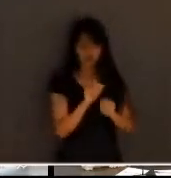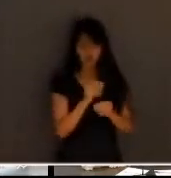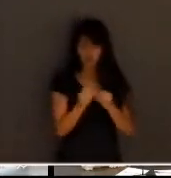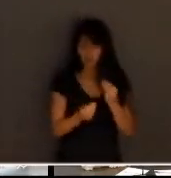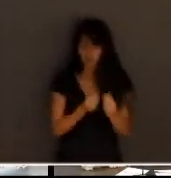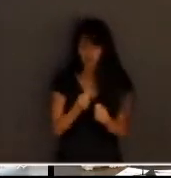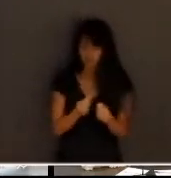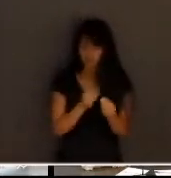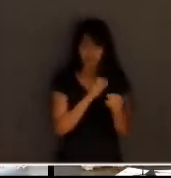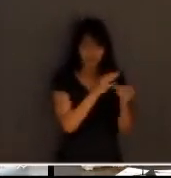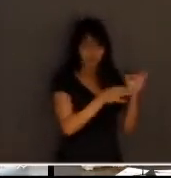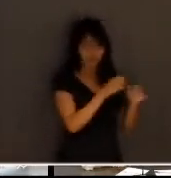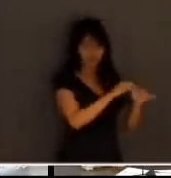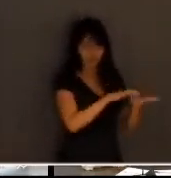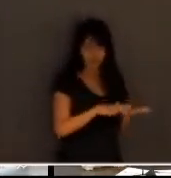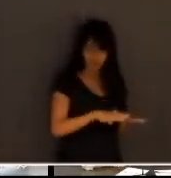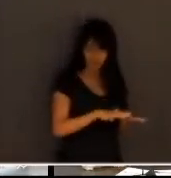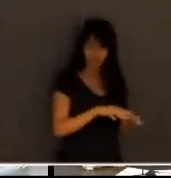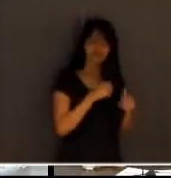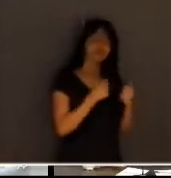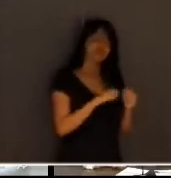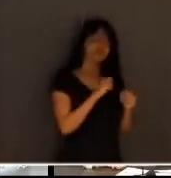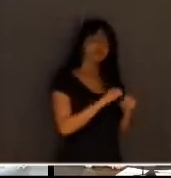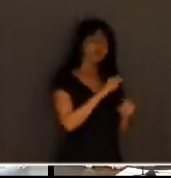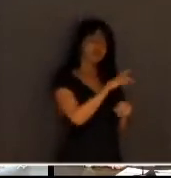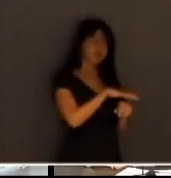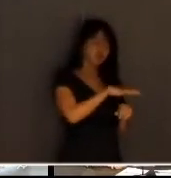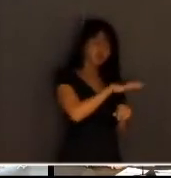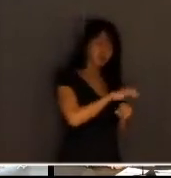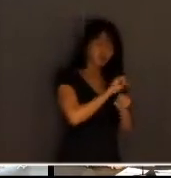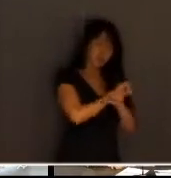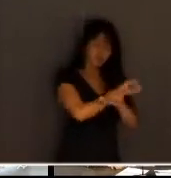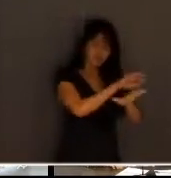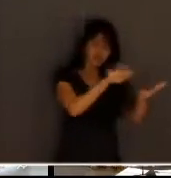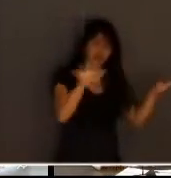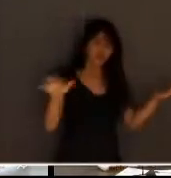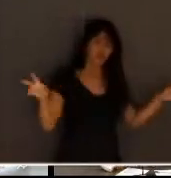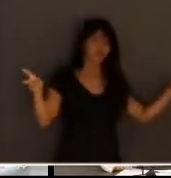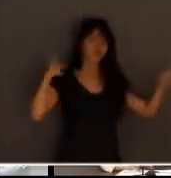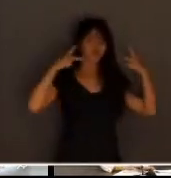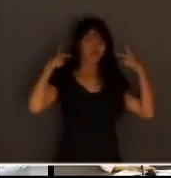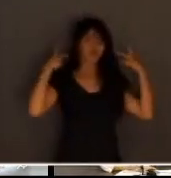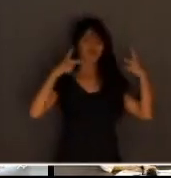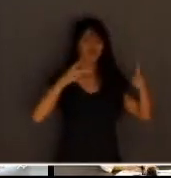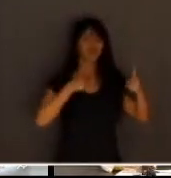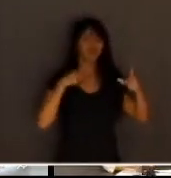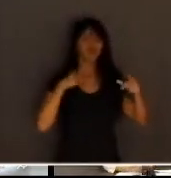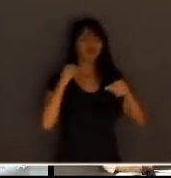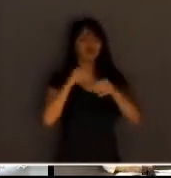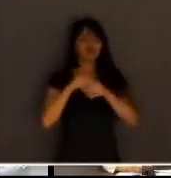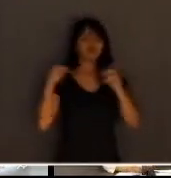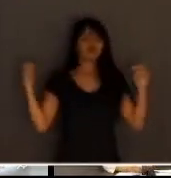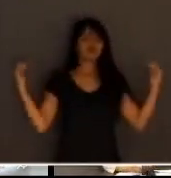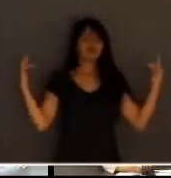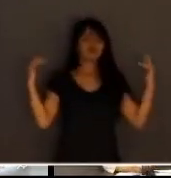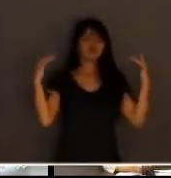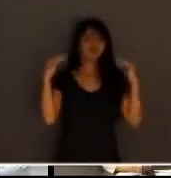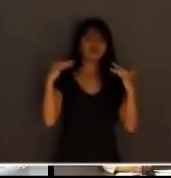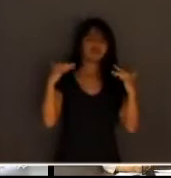deveria ser colocada em um ambiente externo, para que não precise fazer uma aglomeração dentro do auditório.